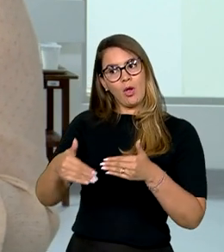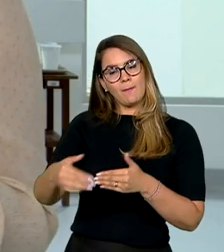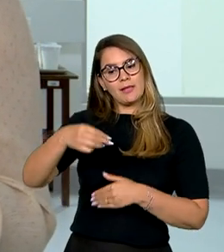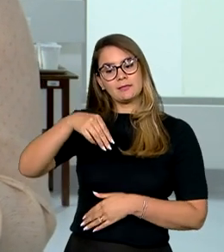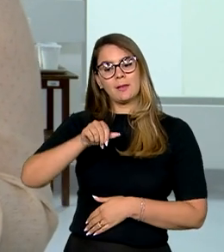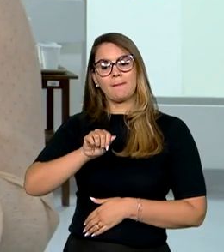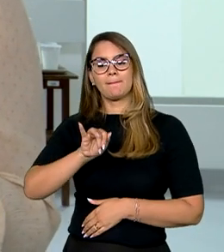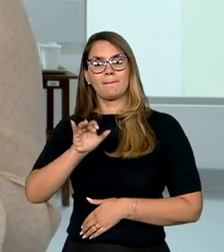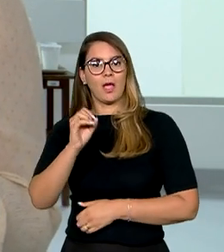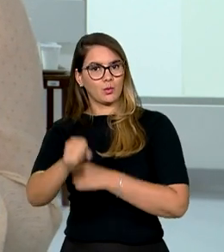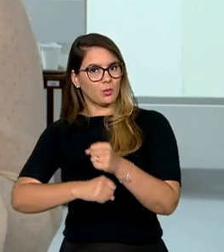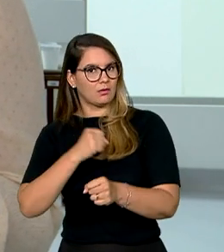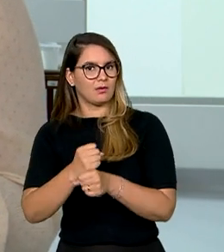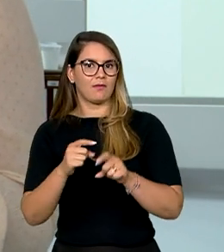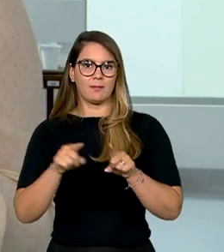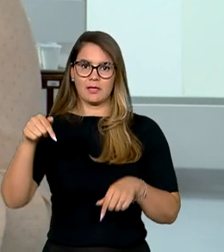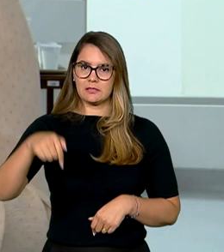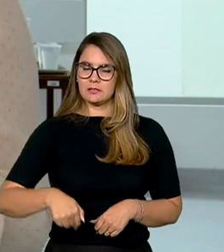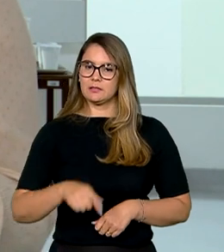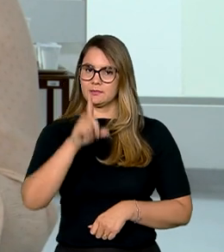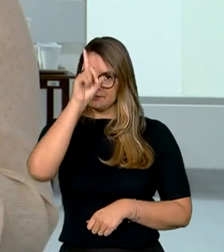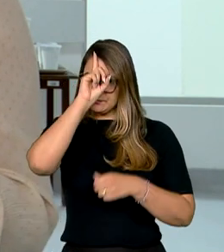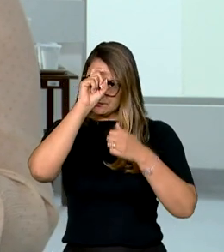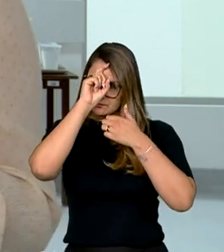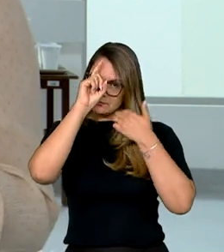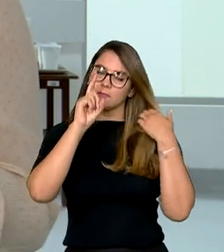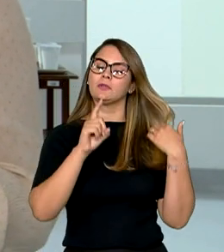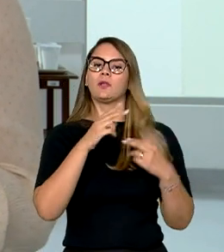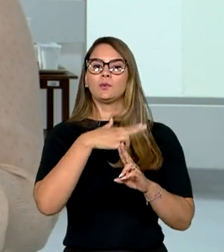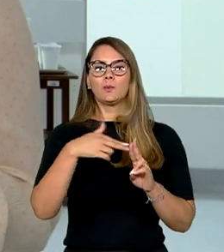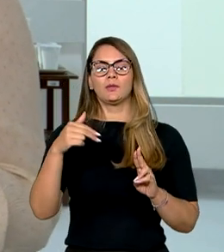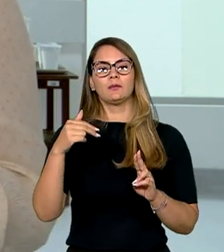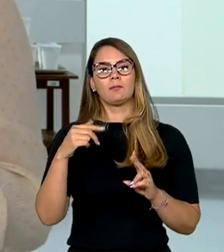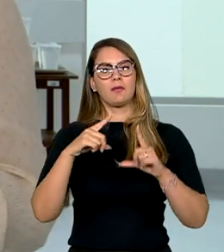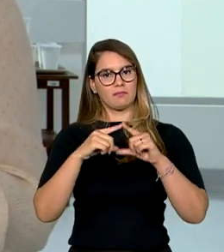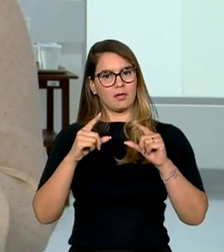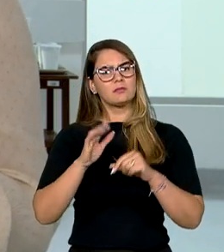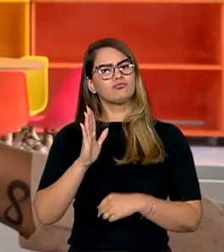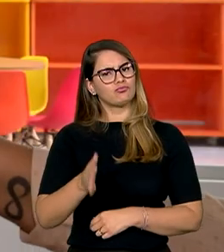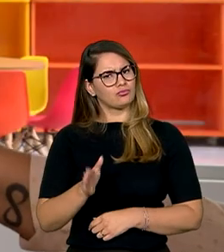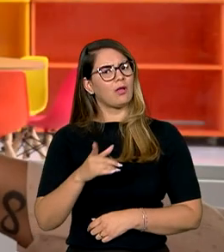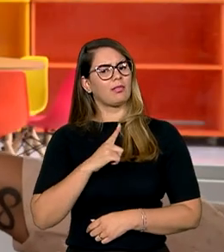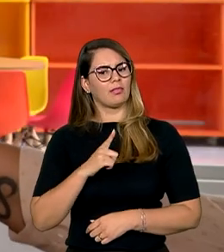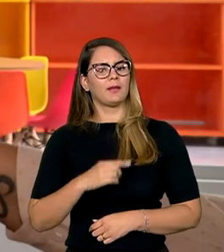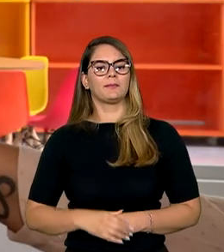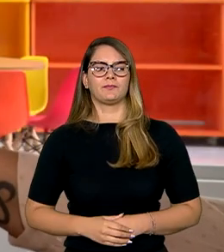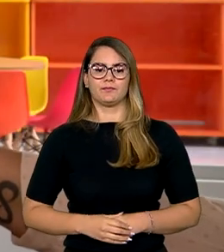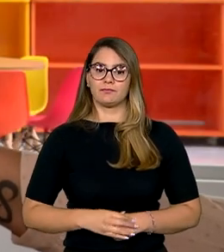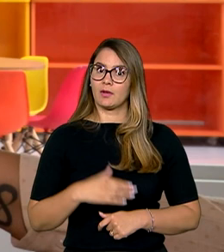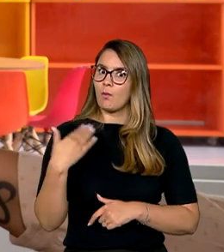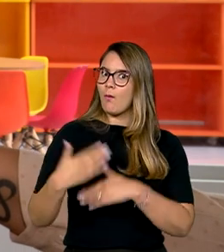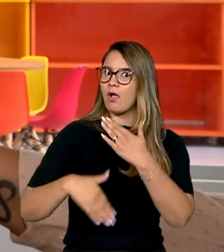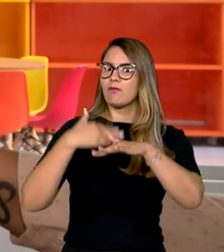2024. Mas aqui no Hospital Universitário de Brasília, o serviço já está disponível. É um avanço muito